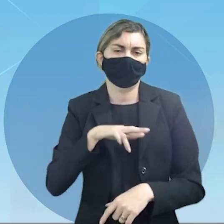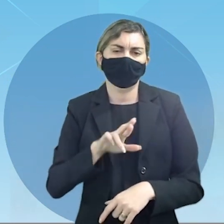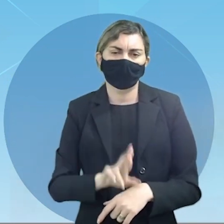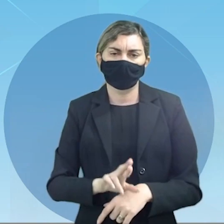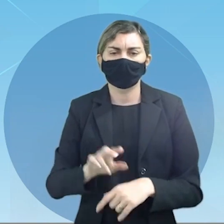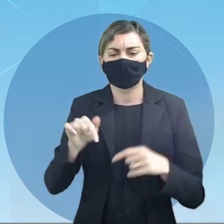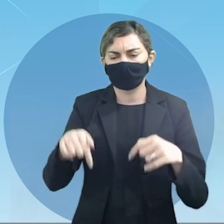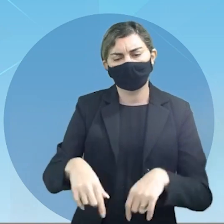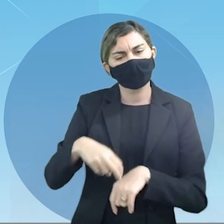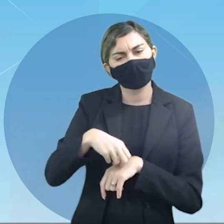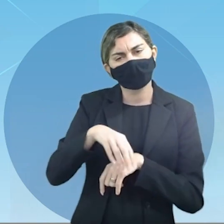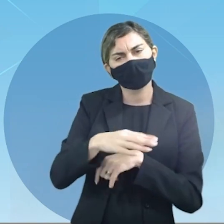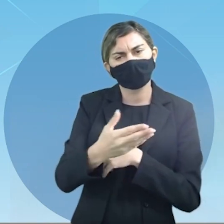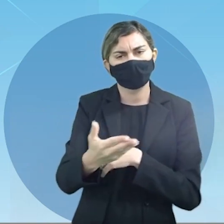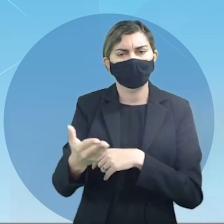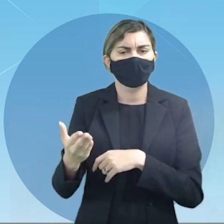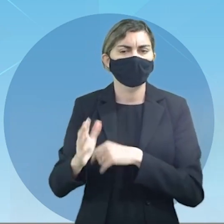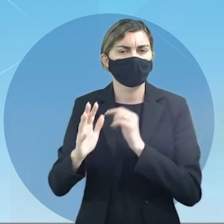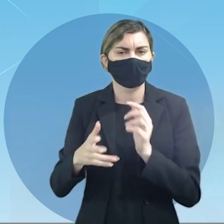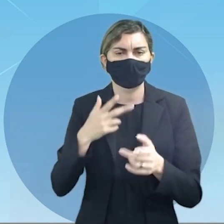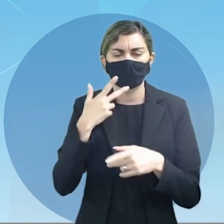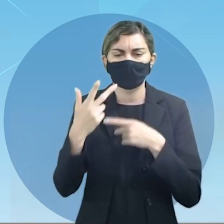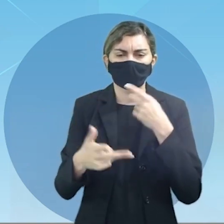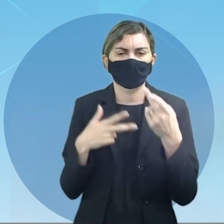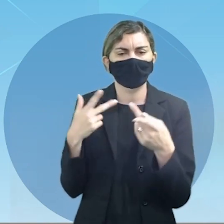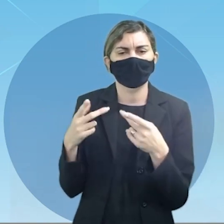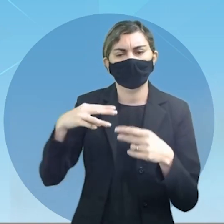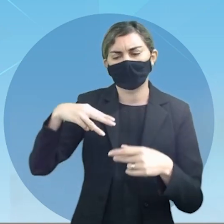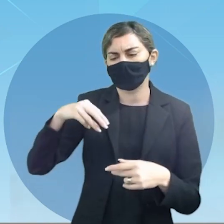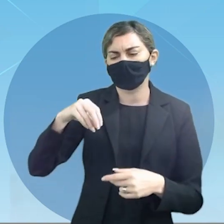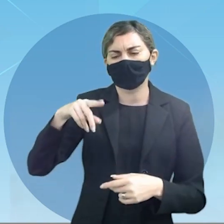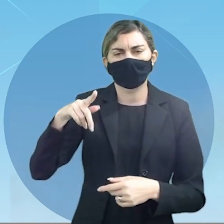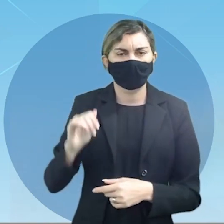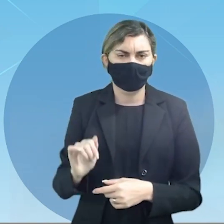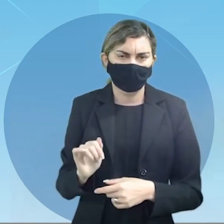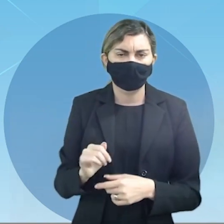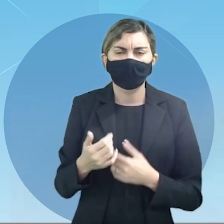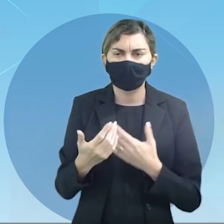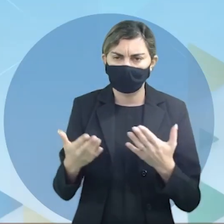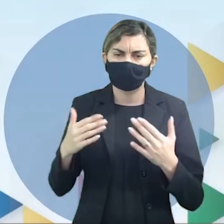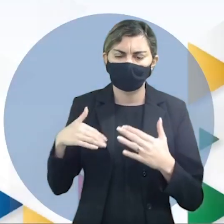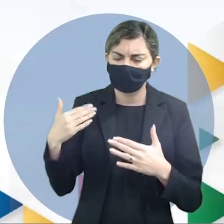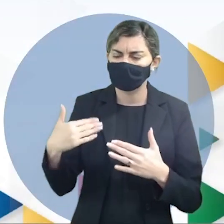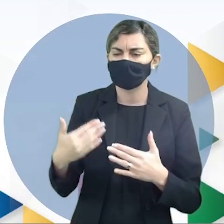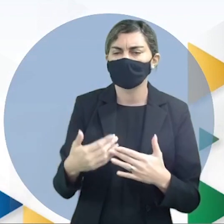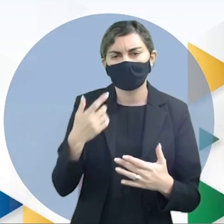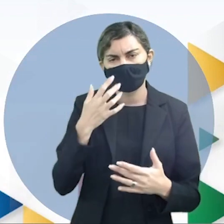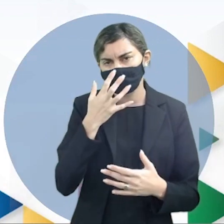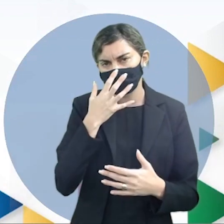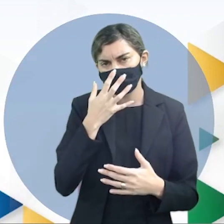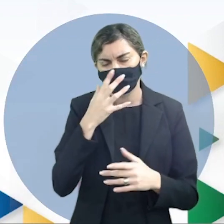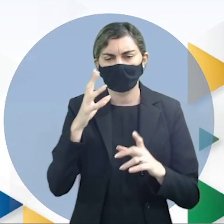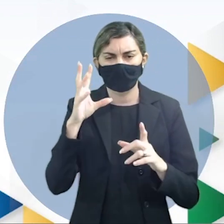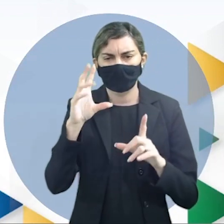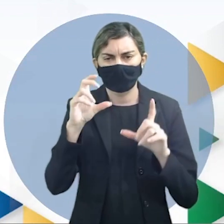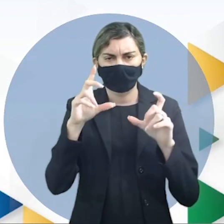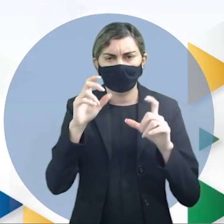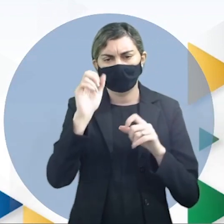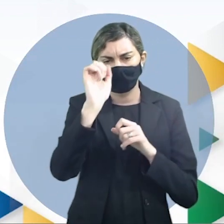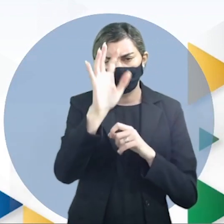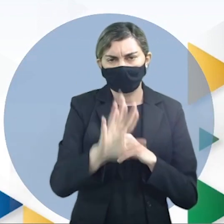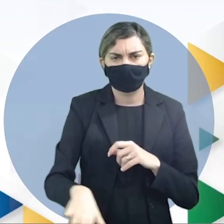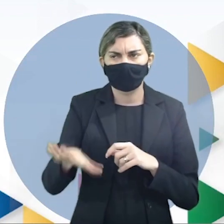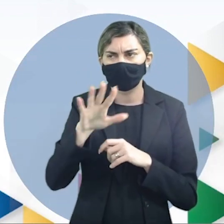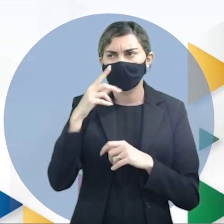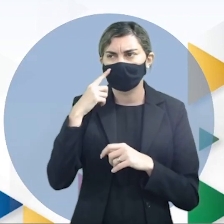e aqui trago para vocês já que estamos falando sobre monges tibetanos acompanhem comigo olhem só essa fotografia vejam